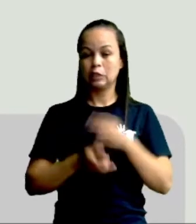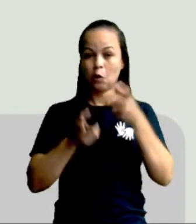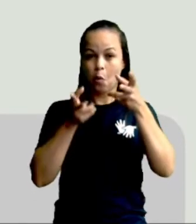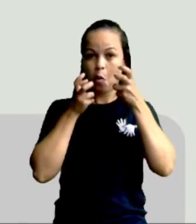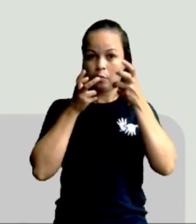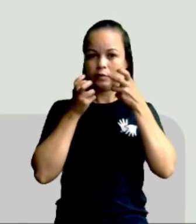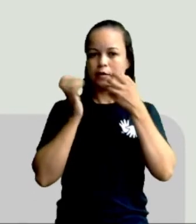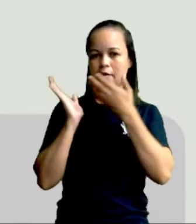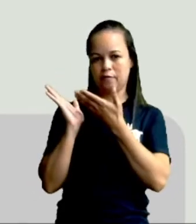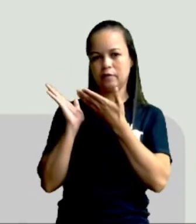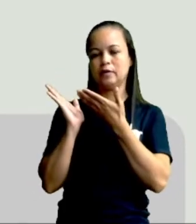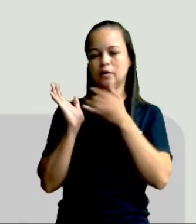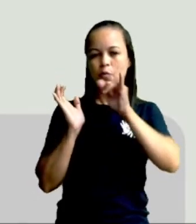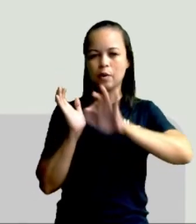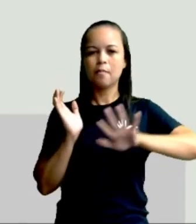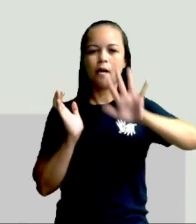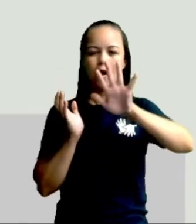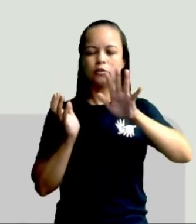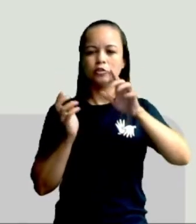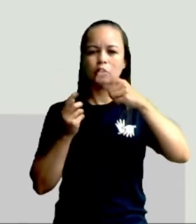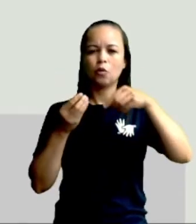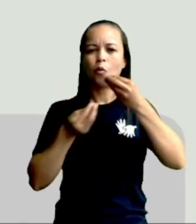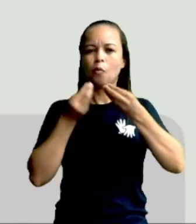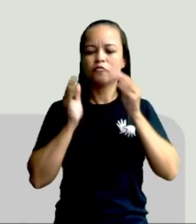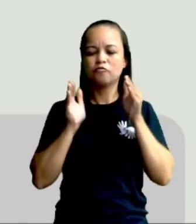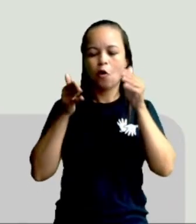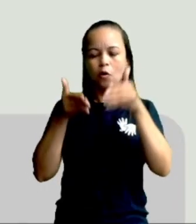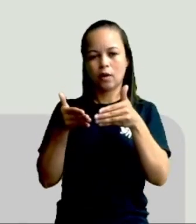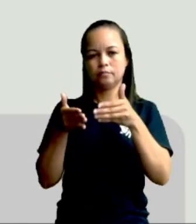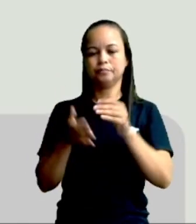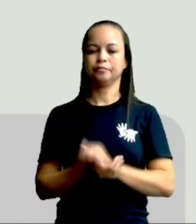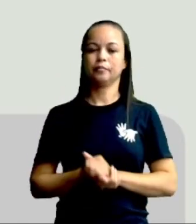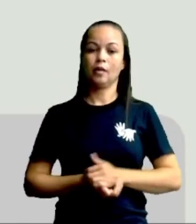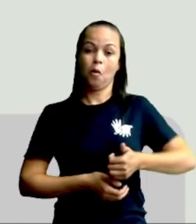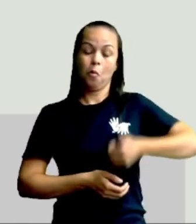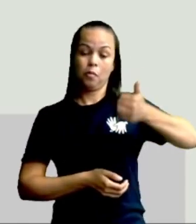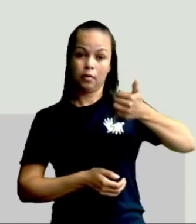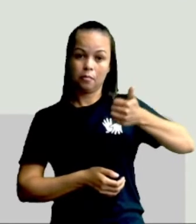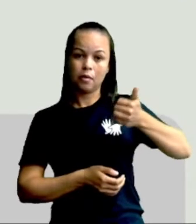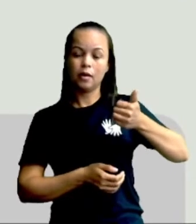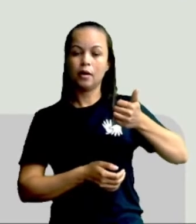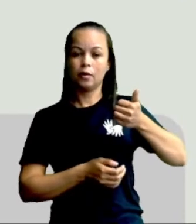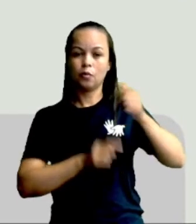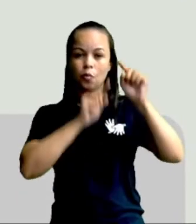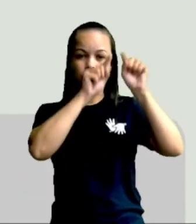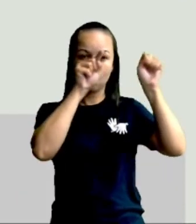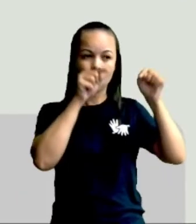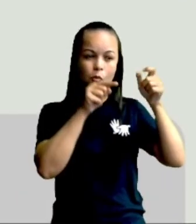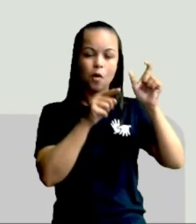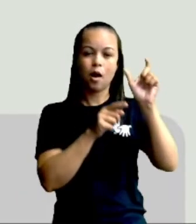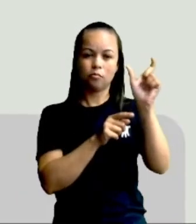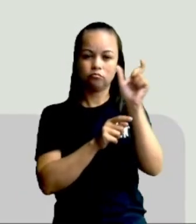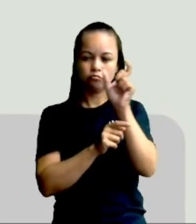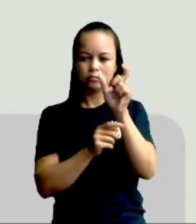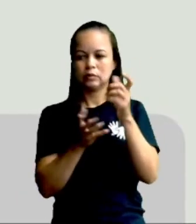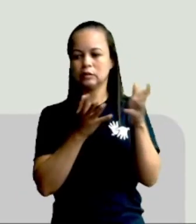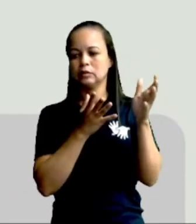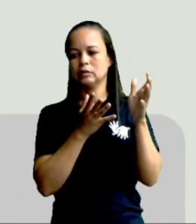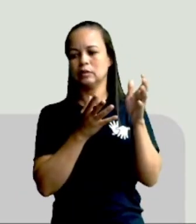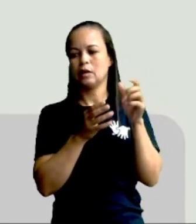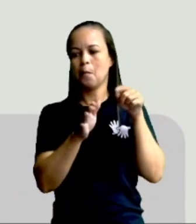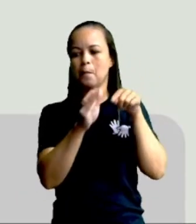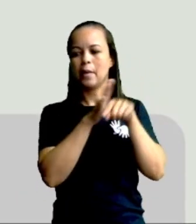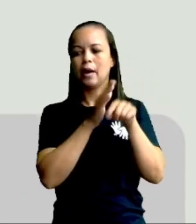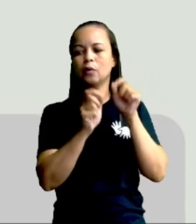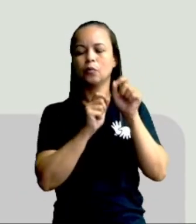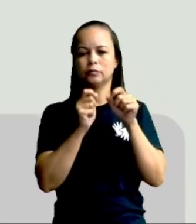olhadinha, porque eu vou dizer a vocês onde é que vocês devem focar. Primeiro quadrinho, dá uma olhadinha quando ele pergunta. What's for dinner?